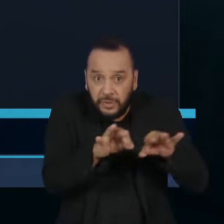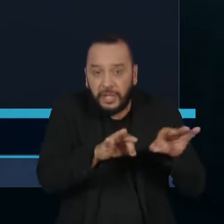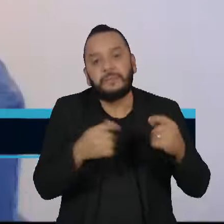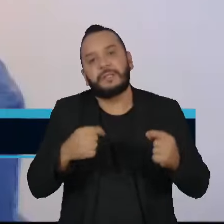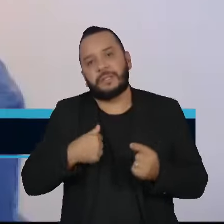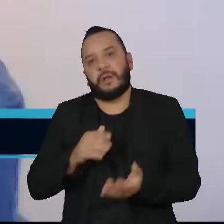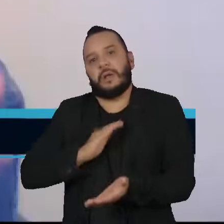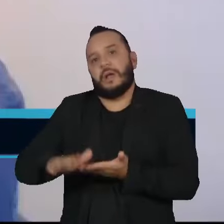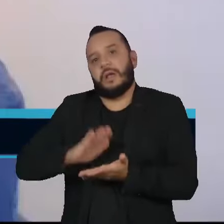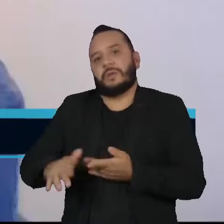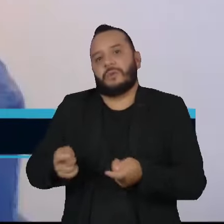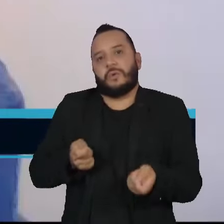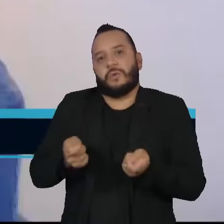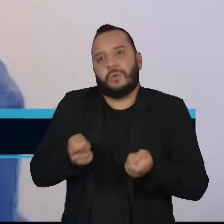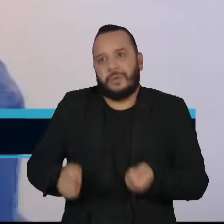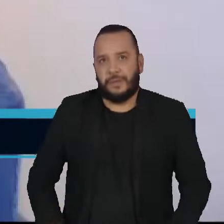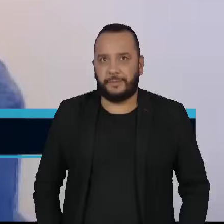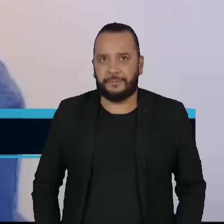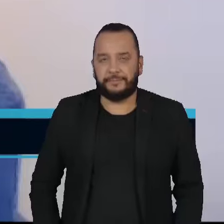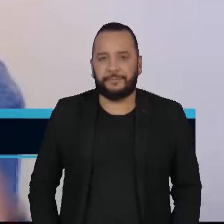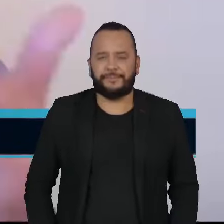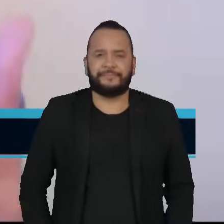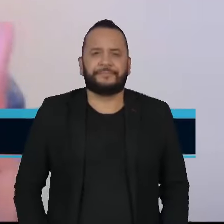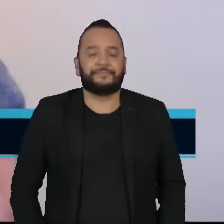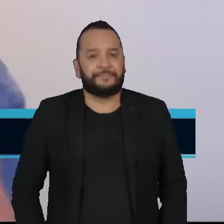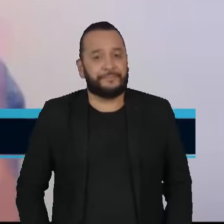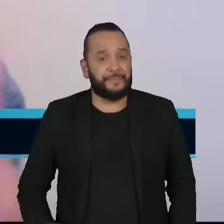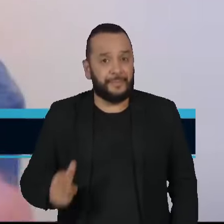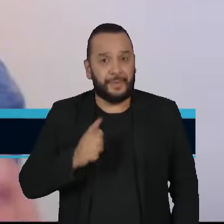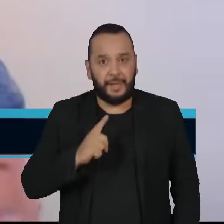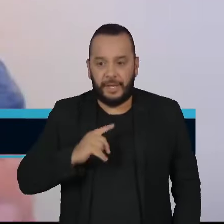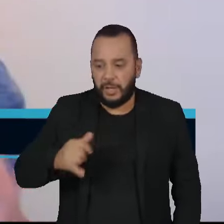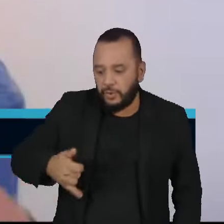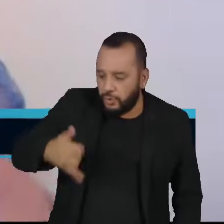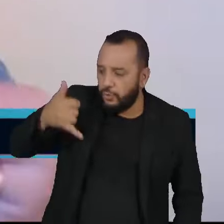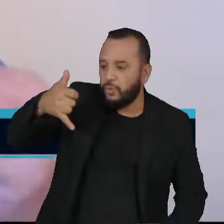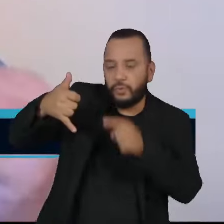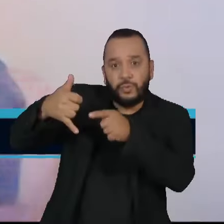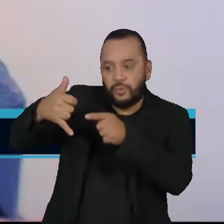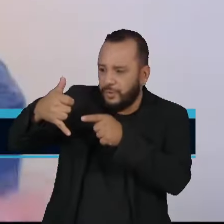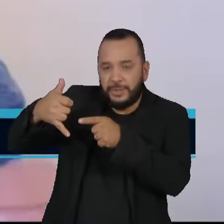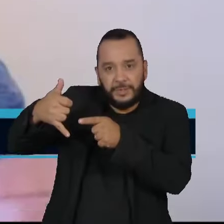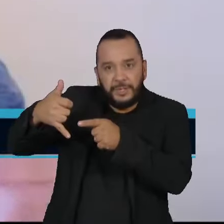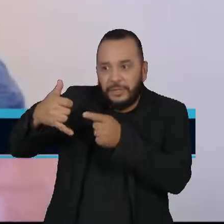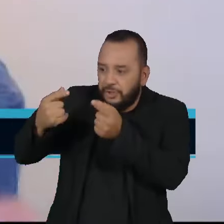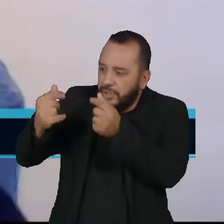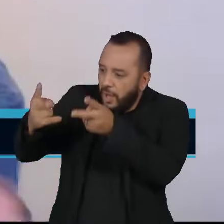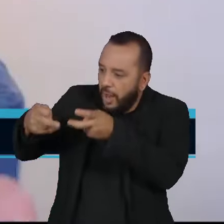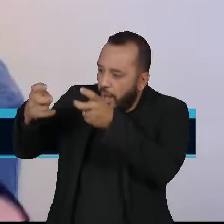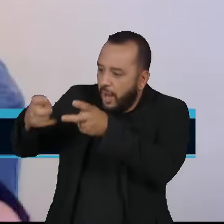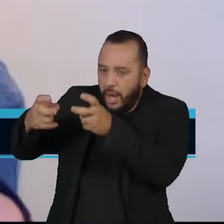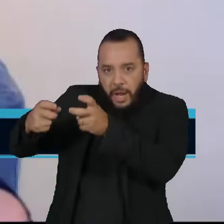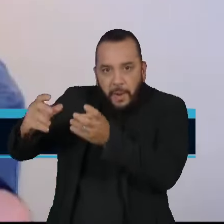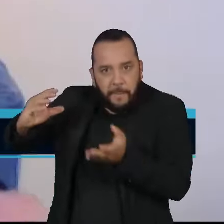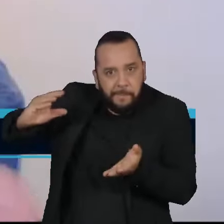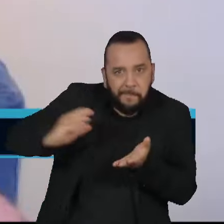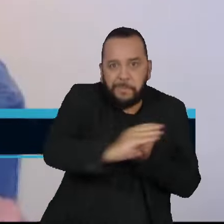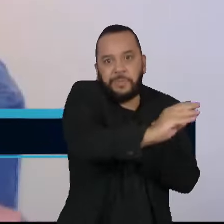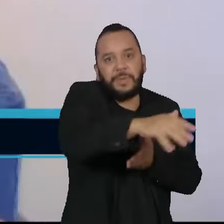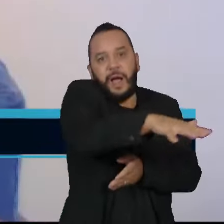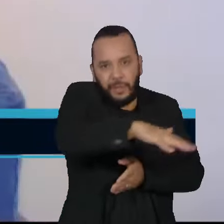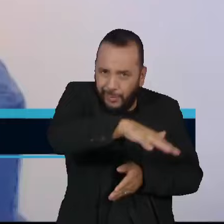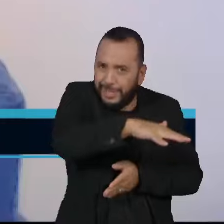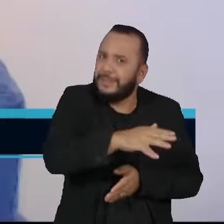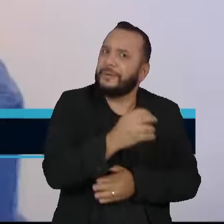gastos. Se transformar uma parte desses juros em metas positivas, em políticas públicas, efetivamente é um algo